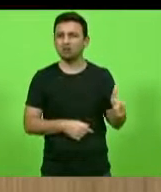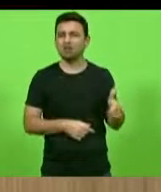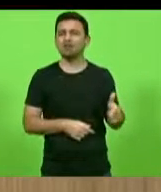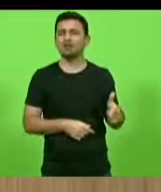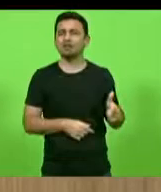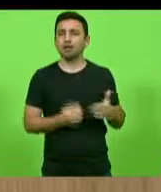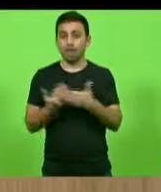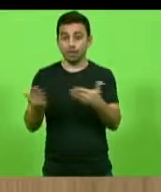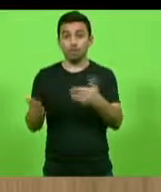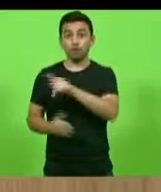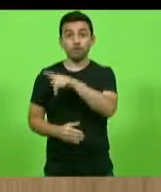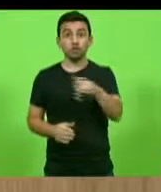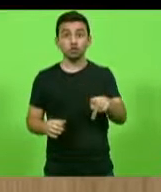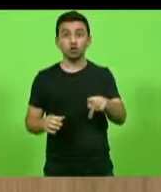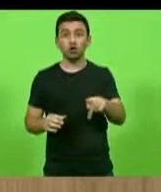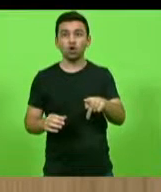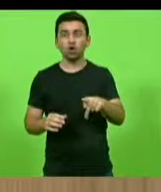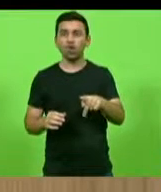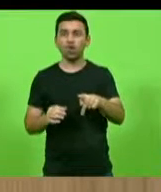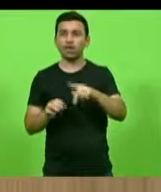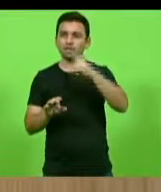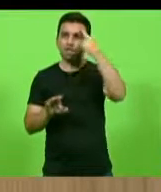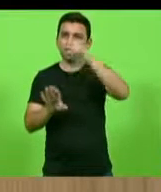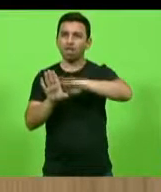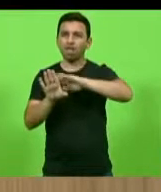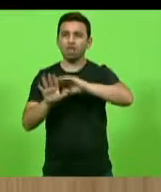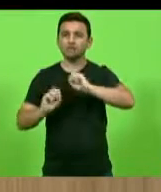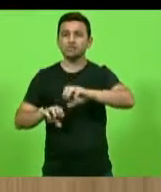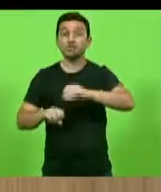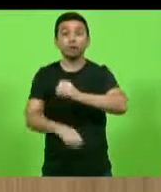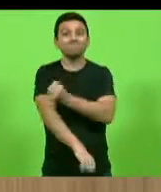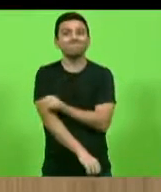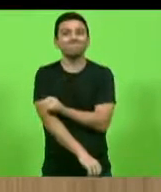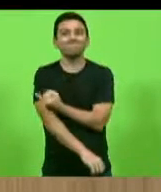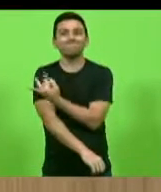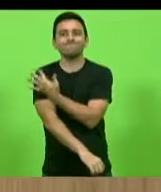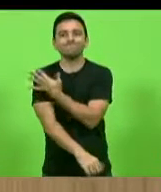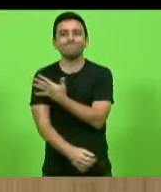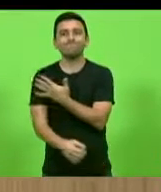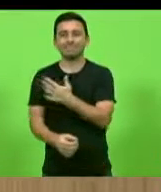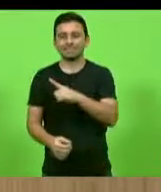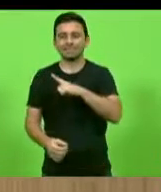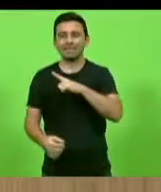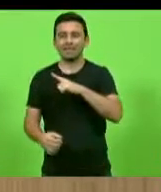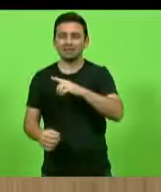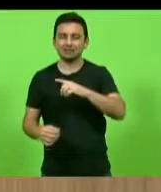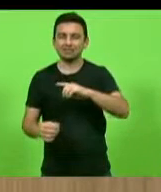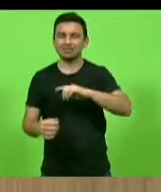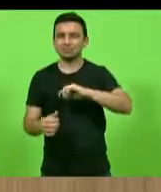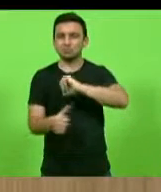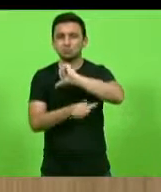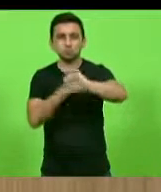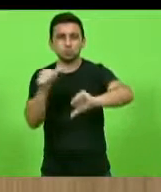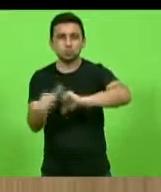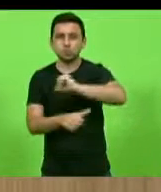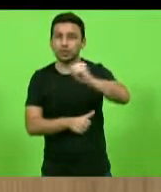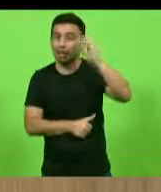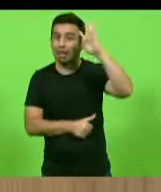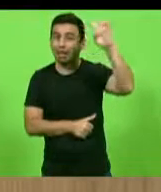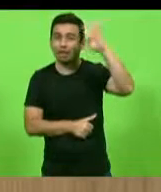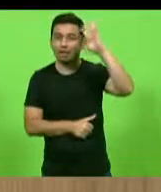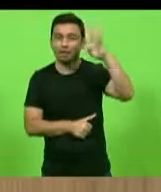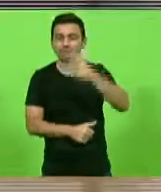professores militantes que atuam no ensino fundamental, fazendo uma verdadeira lavagem cerebral nas crianças e nos